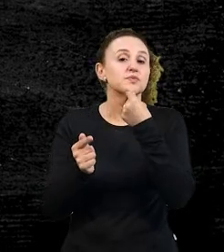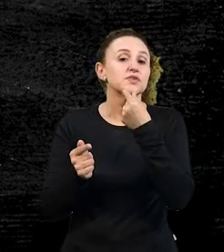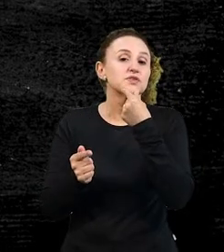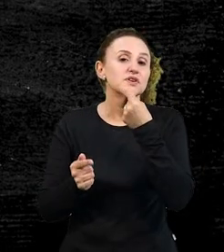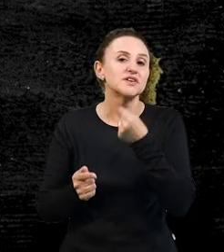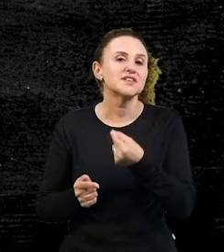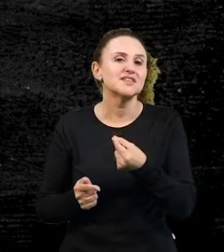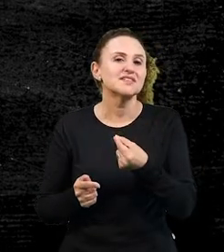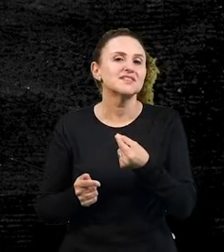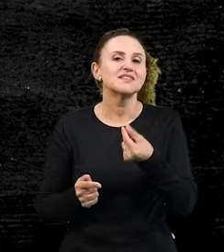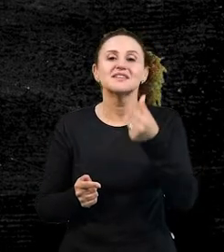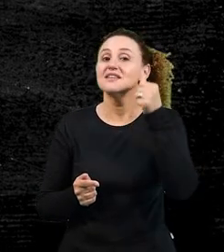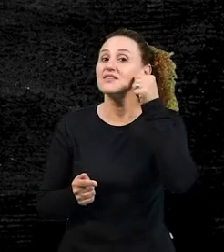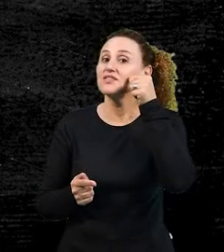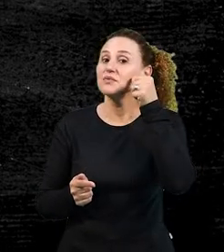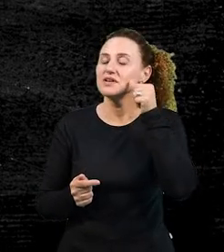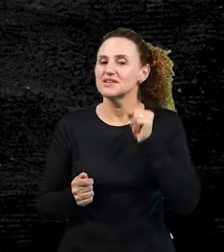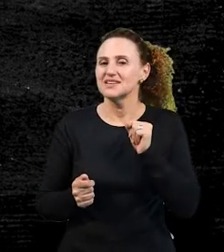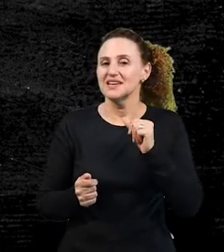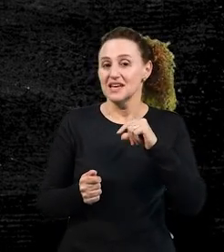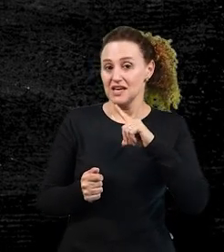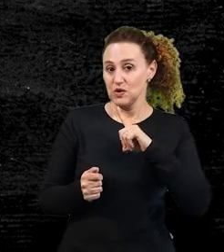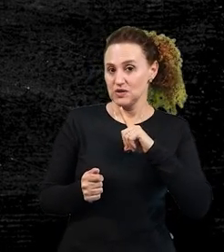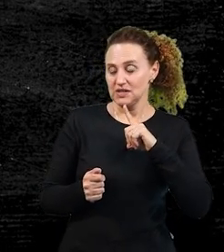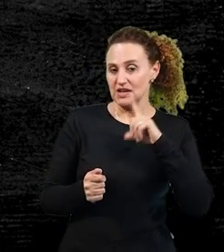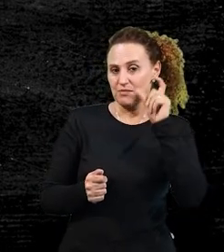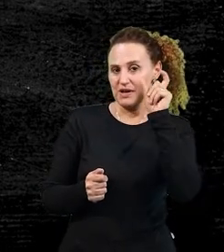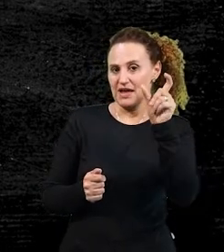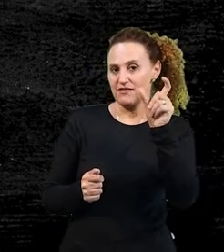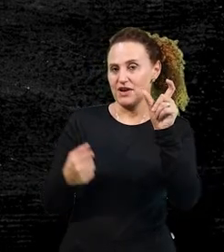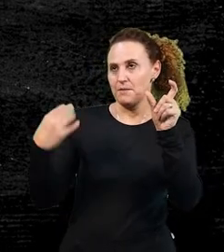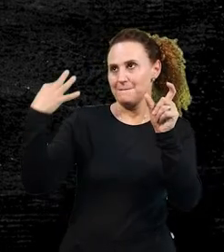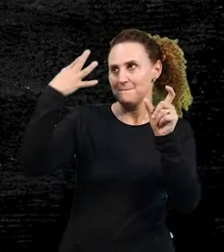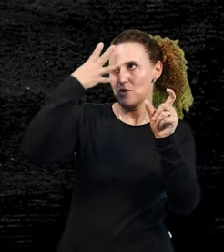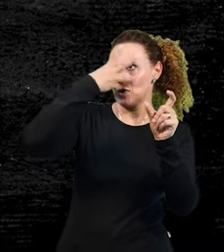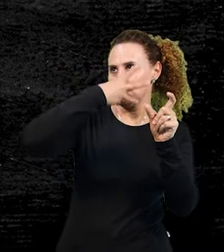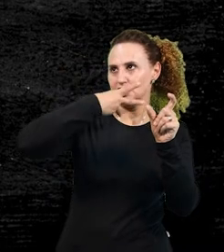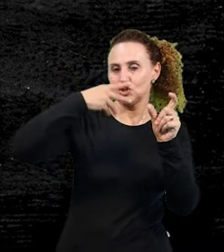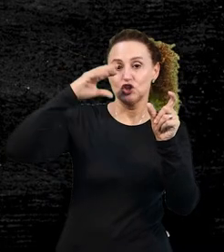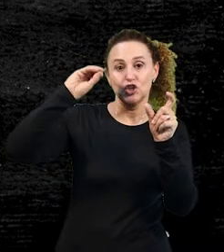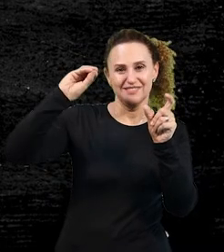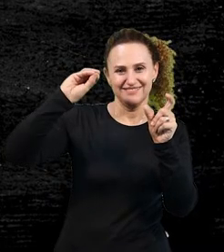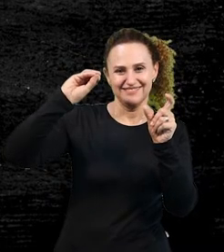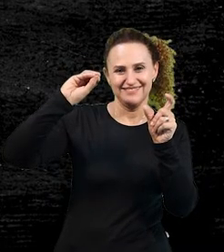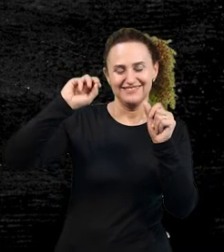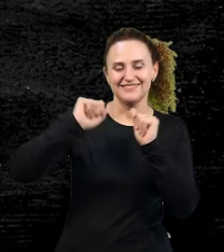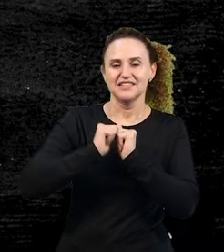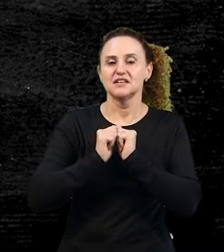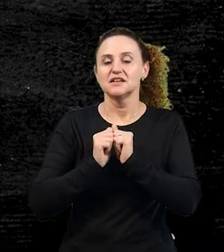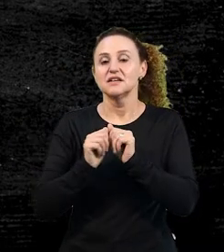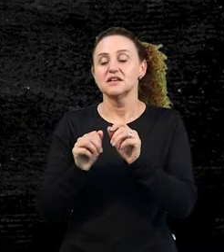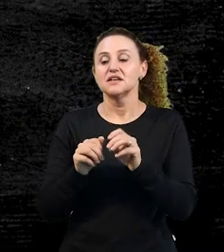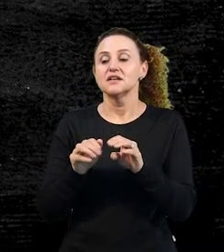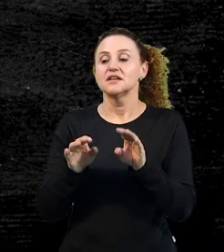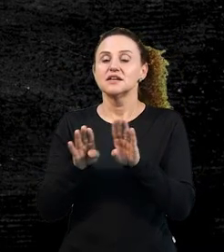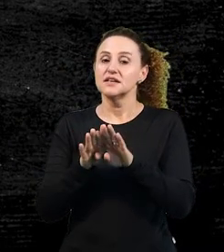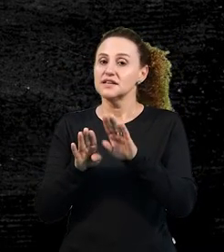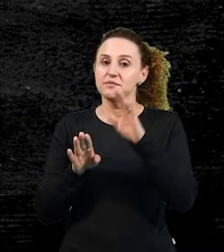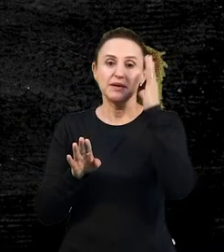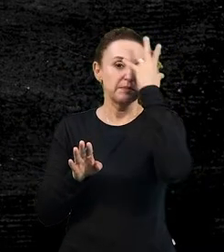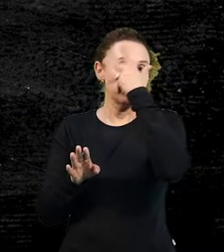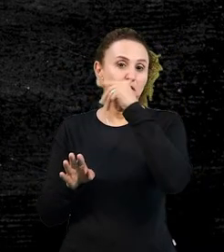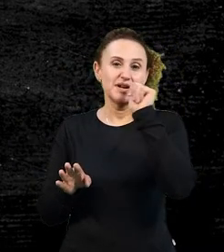e aí eu dei o exemplo para vocês, eu tenho bonito e bonita. muitas pessoas acham, até em algumas